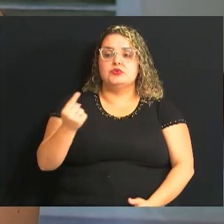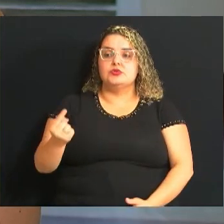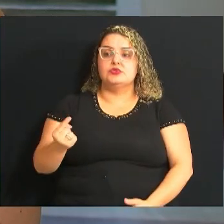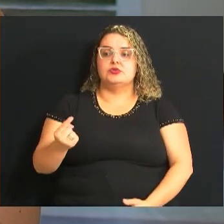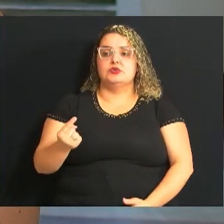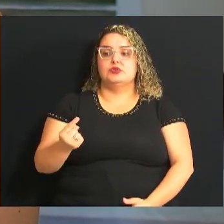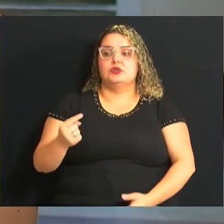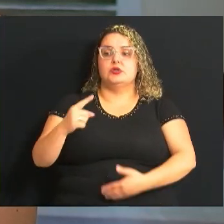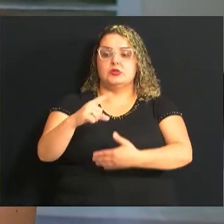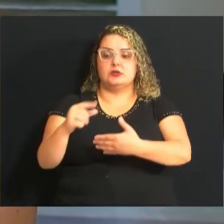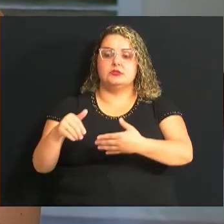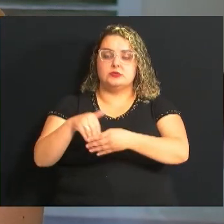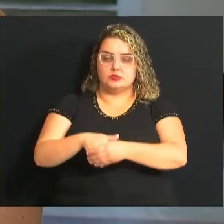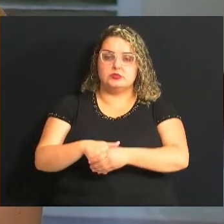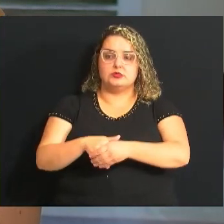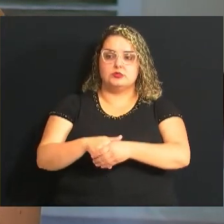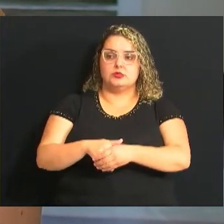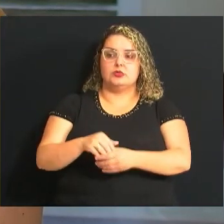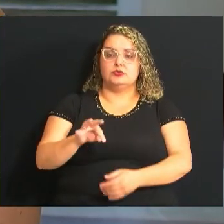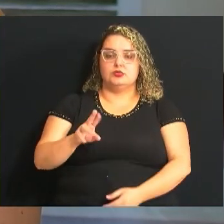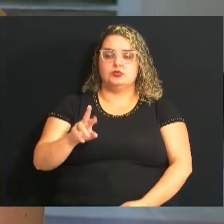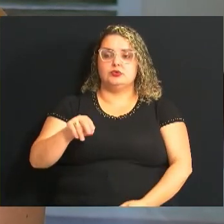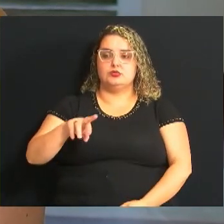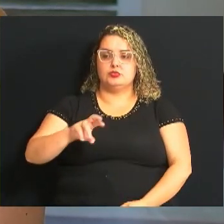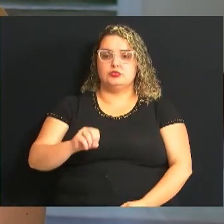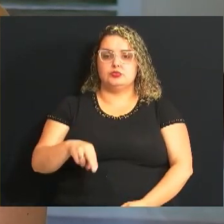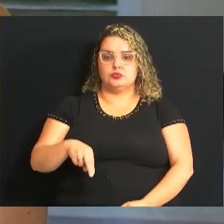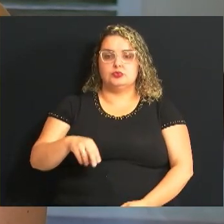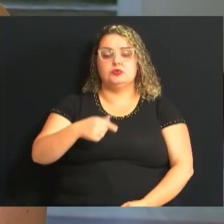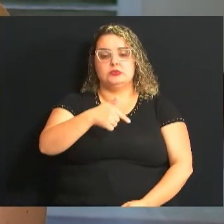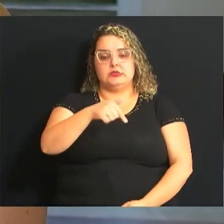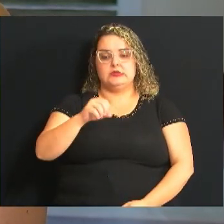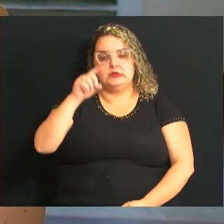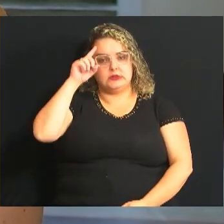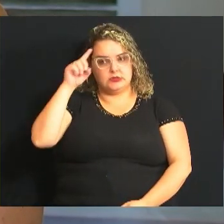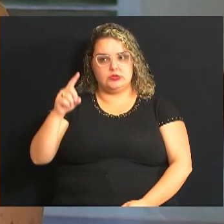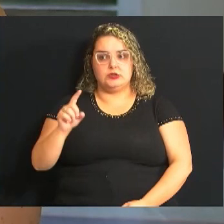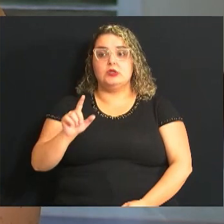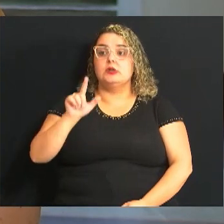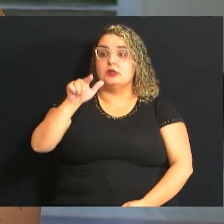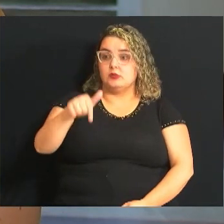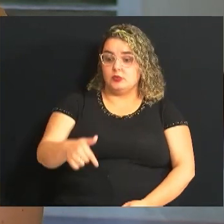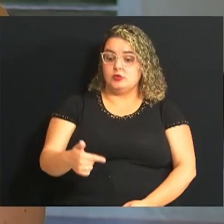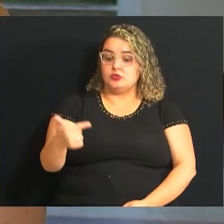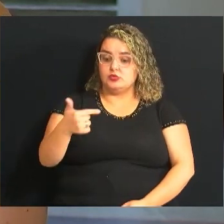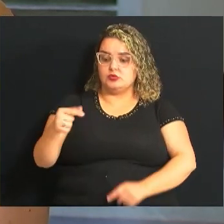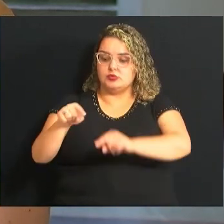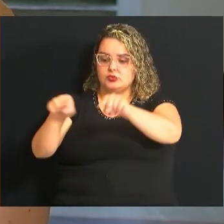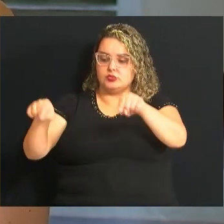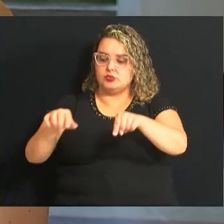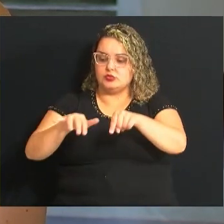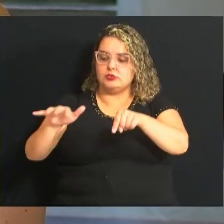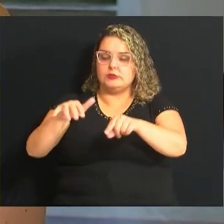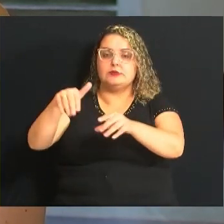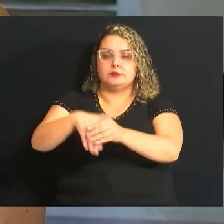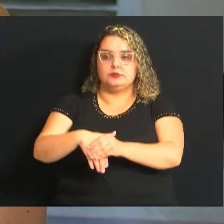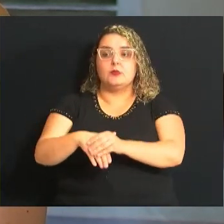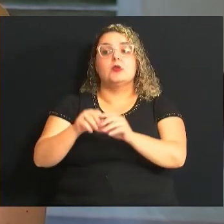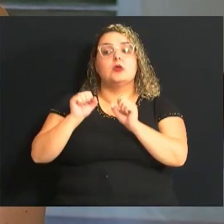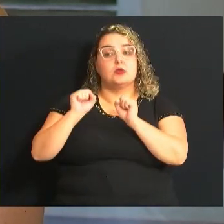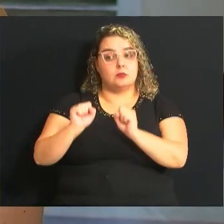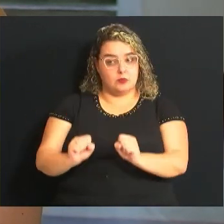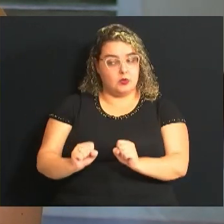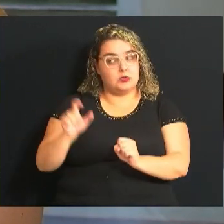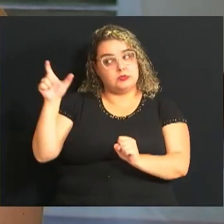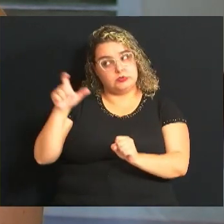contados de cada turno, são 60 dias para a justificativa contados de cada turno O ideal é, passando o segundo turno, que